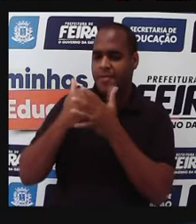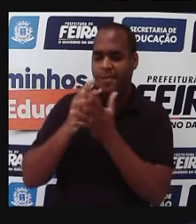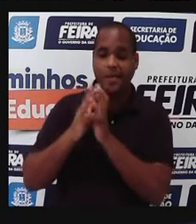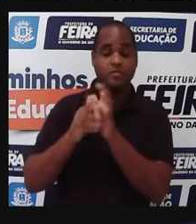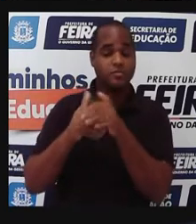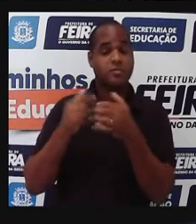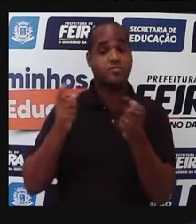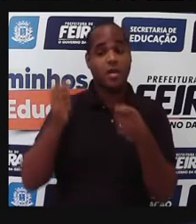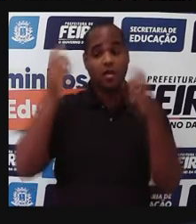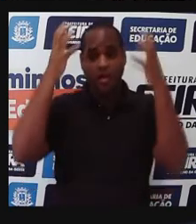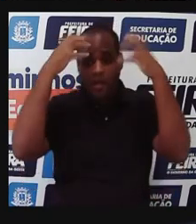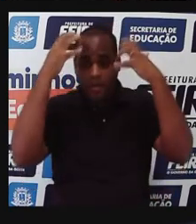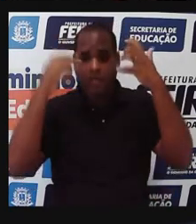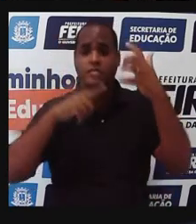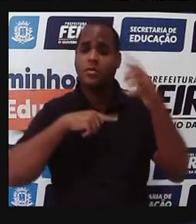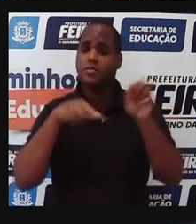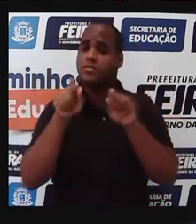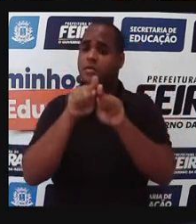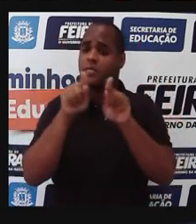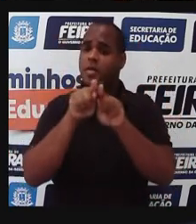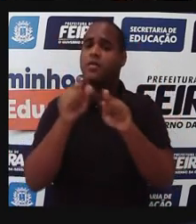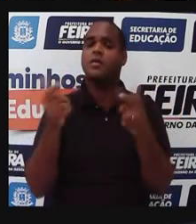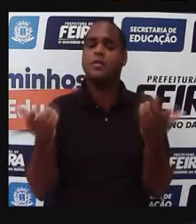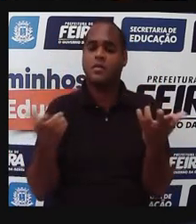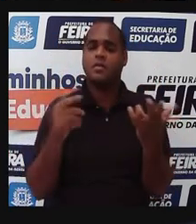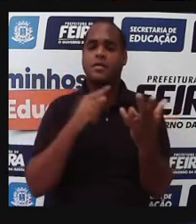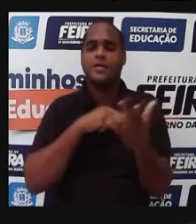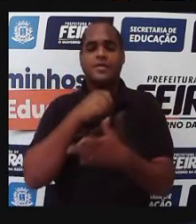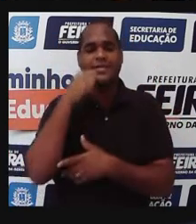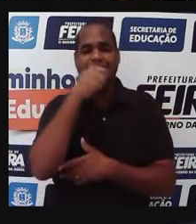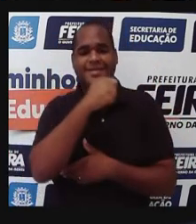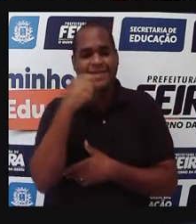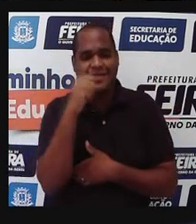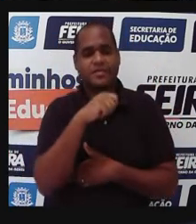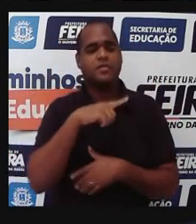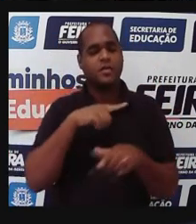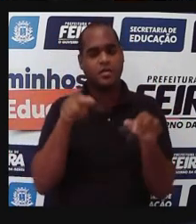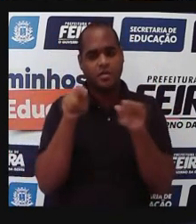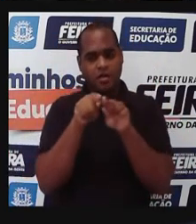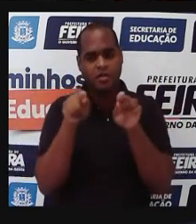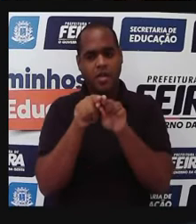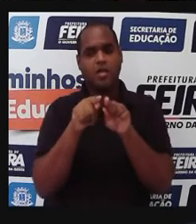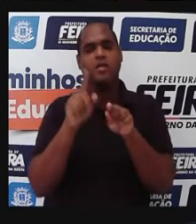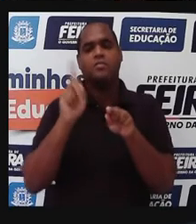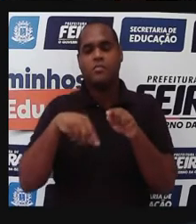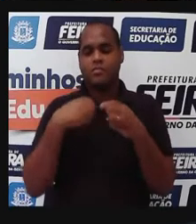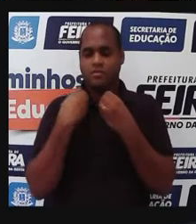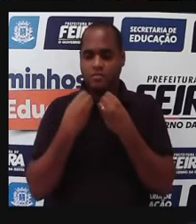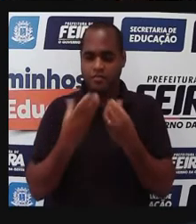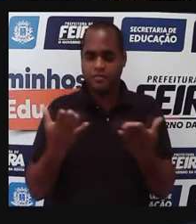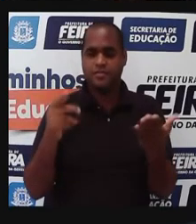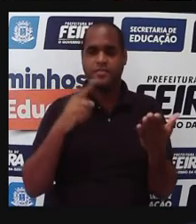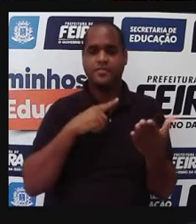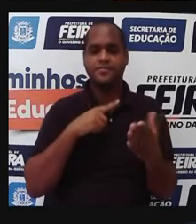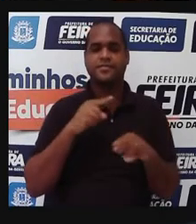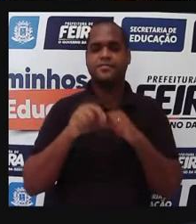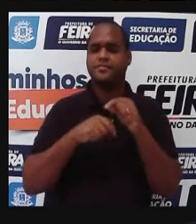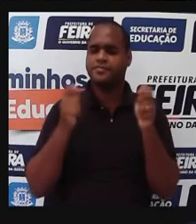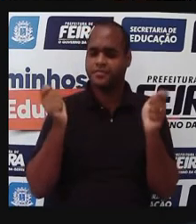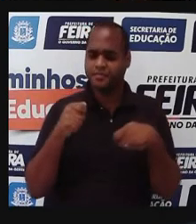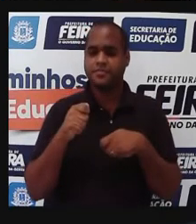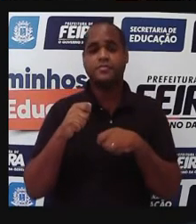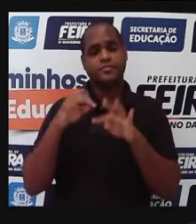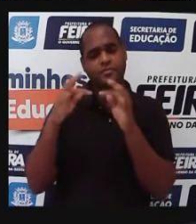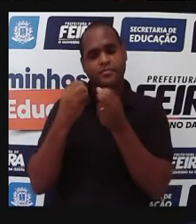pessoas possam tomar banho, né, para que as pessoas possam escovar os dentes, ter esses recursos mínimos, né, então